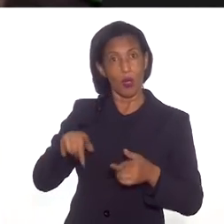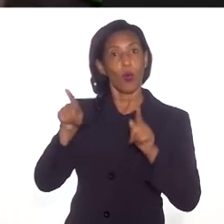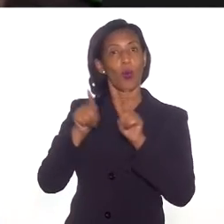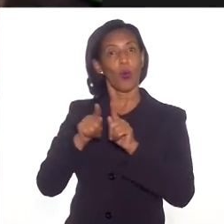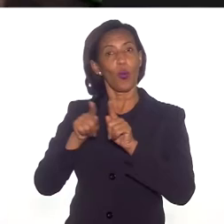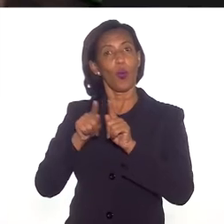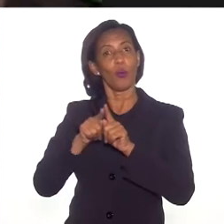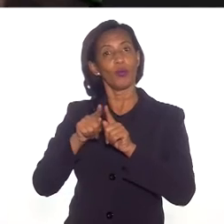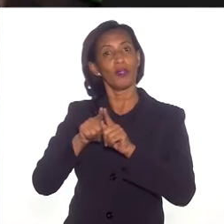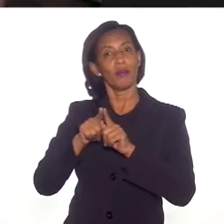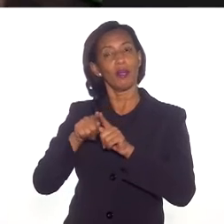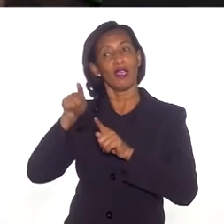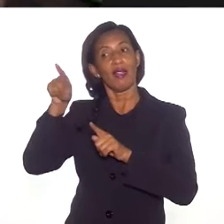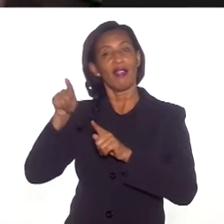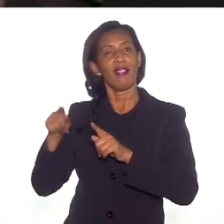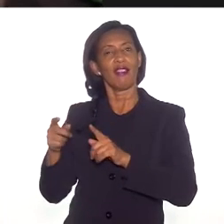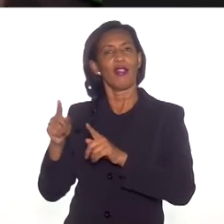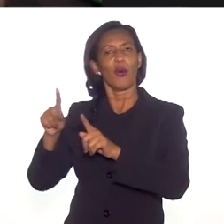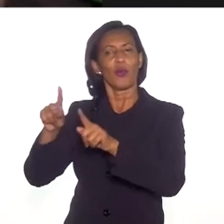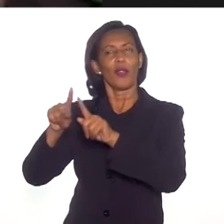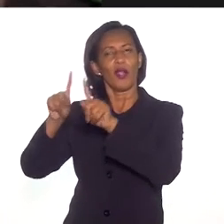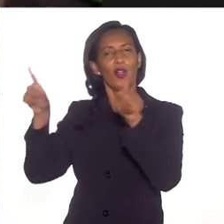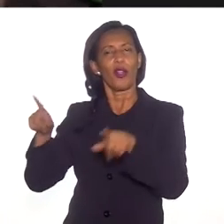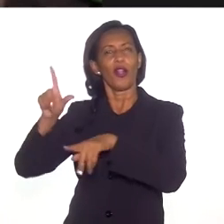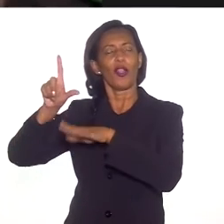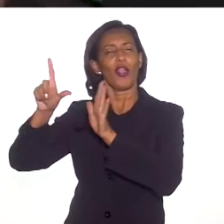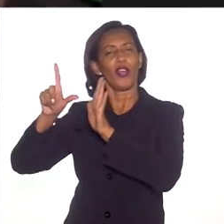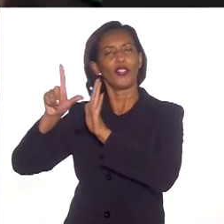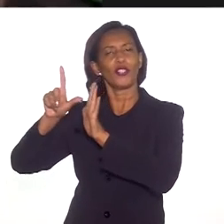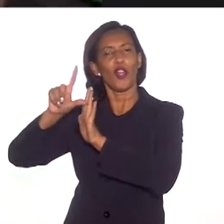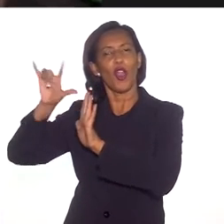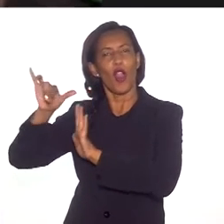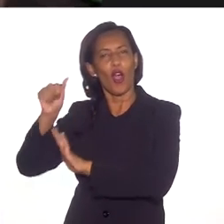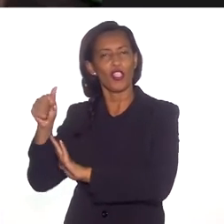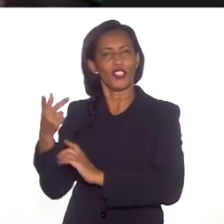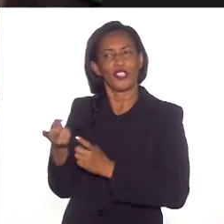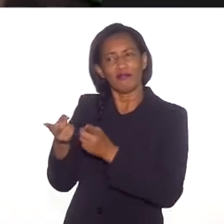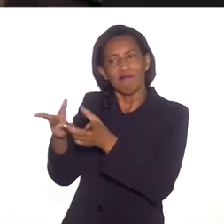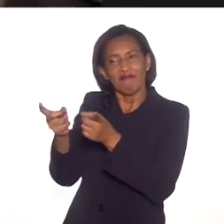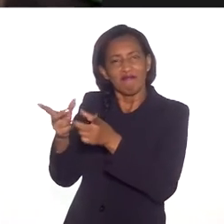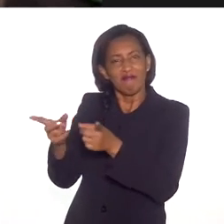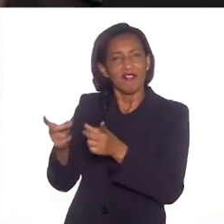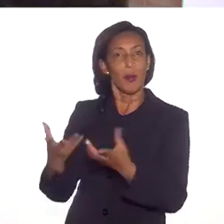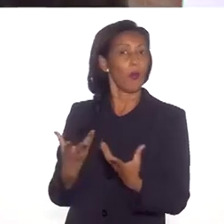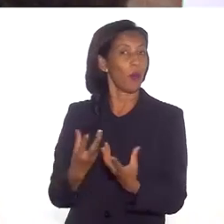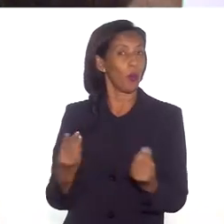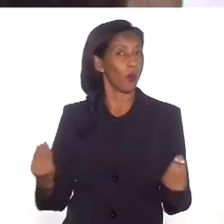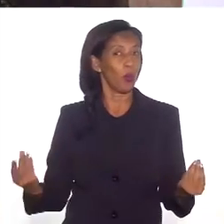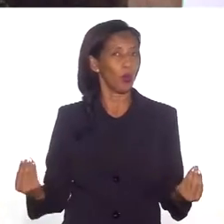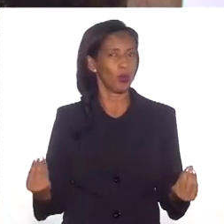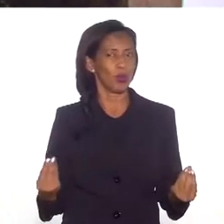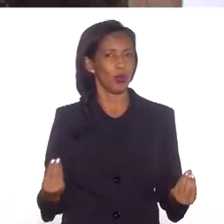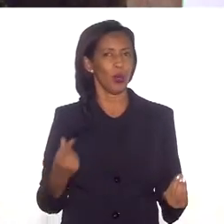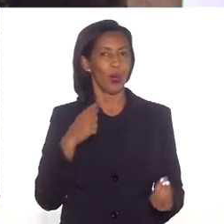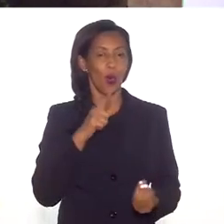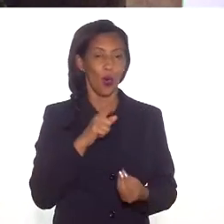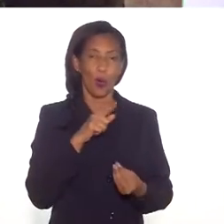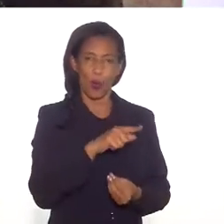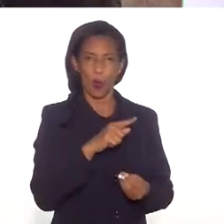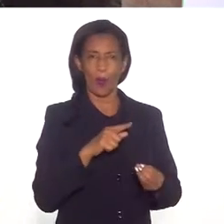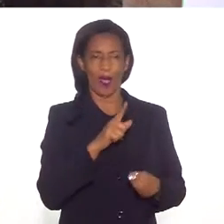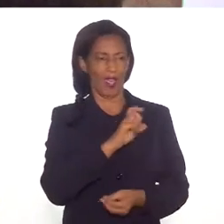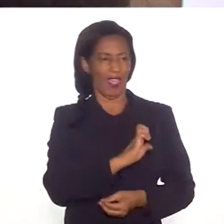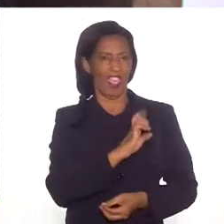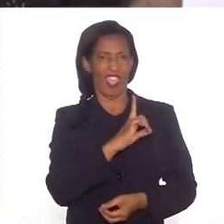no próprio mercado editorial. Porque uma editora não publica um livro que ela sabe que não vai vender. Porque a